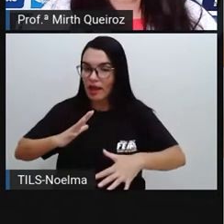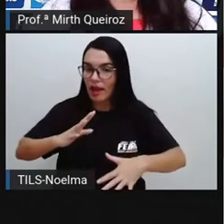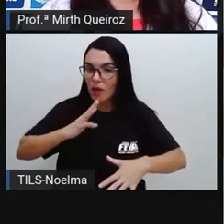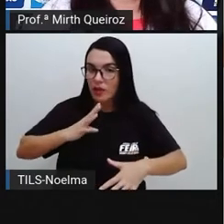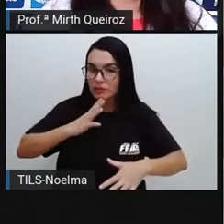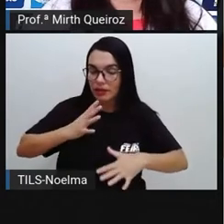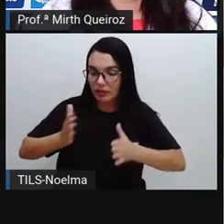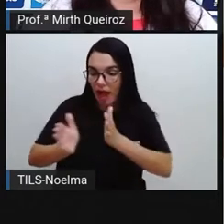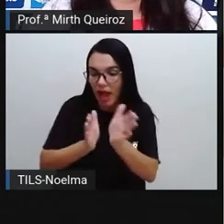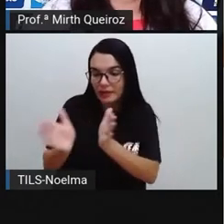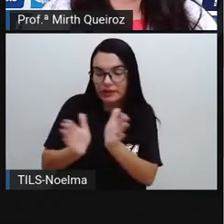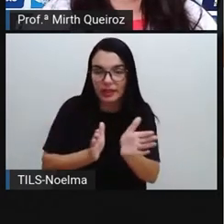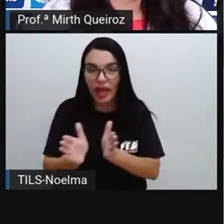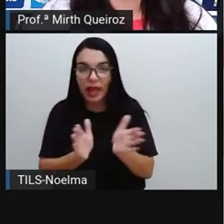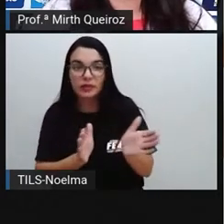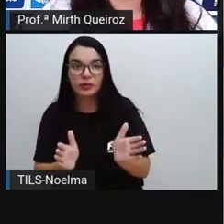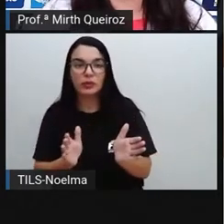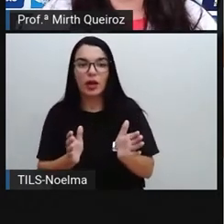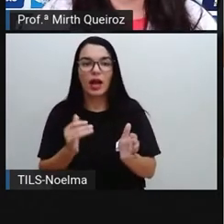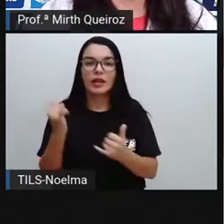investigação, né?